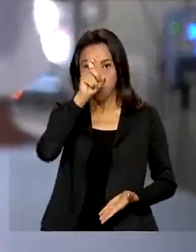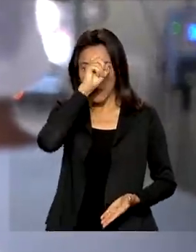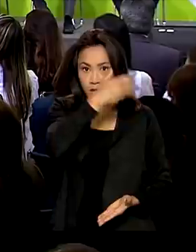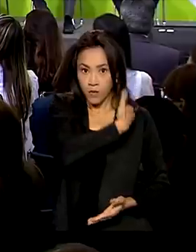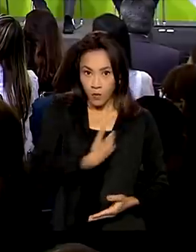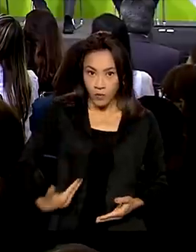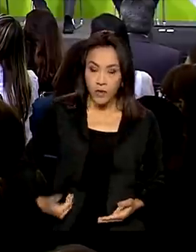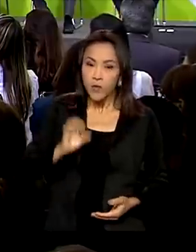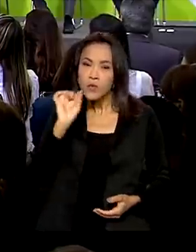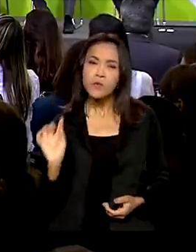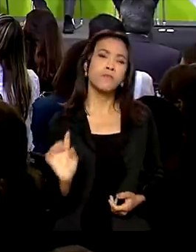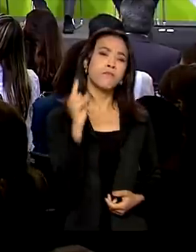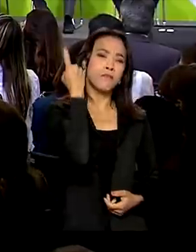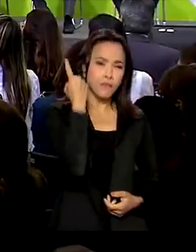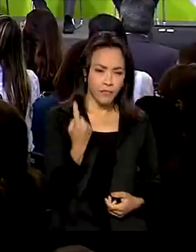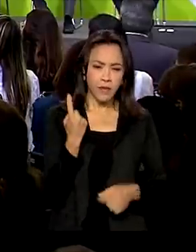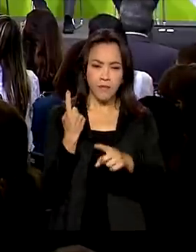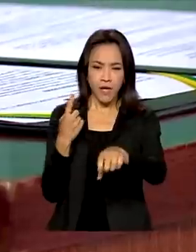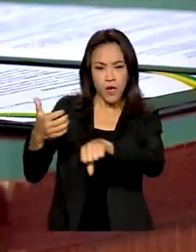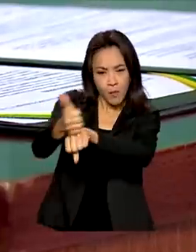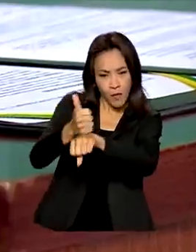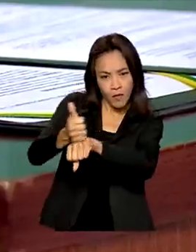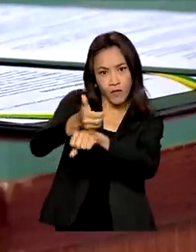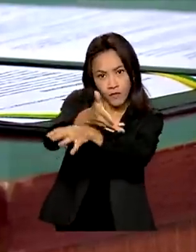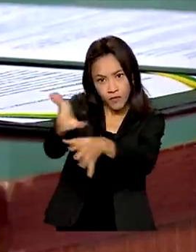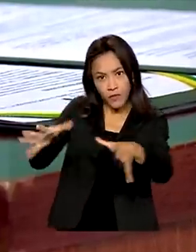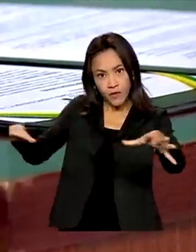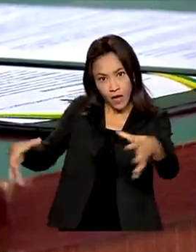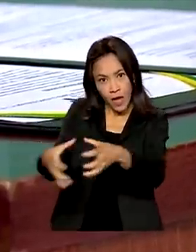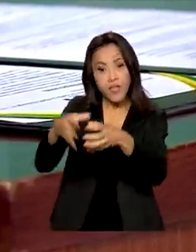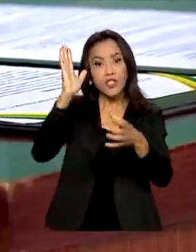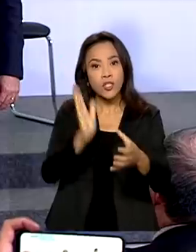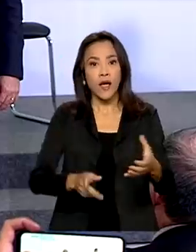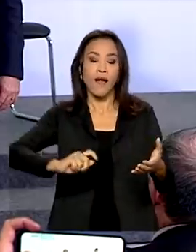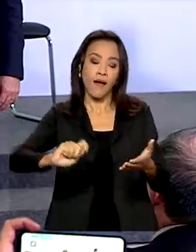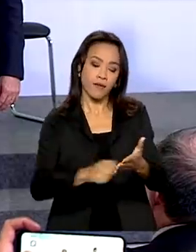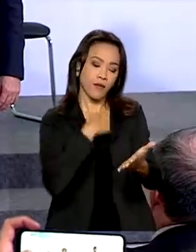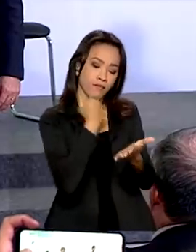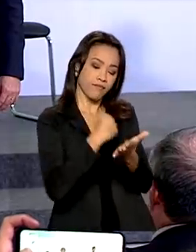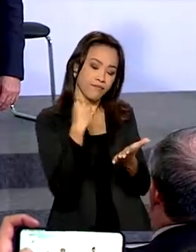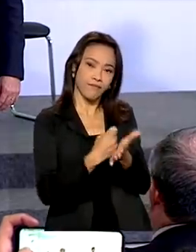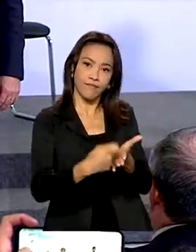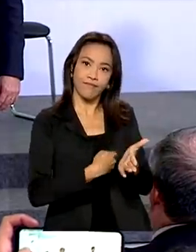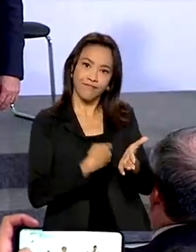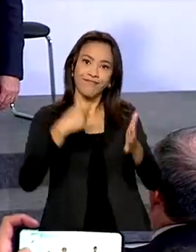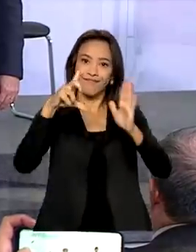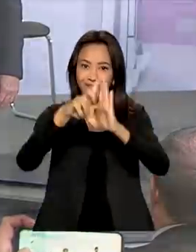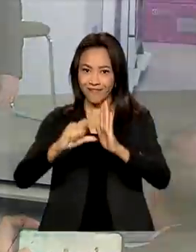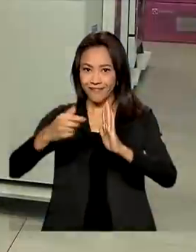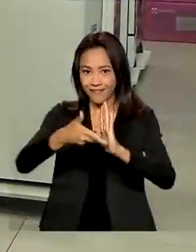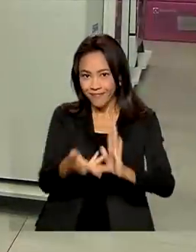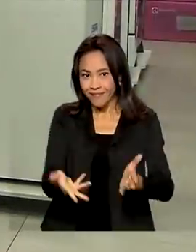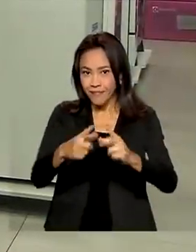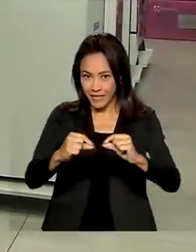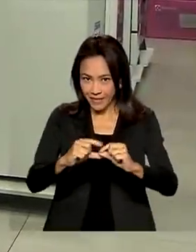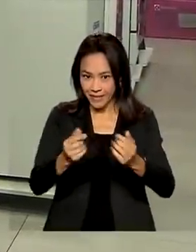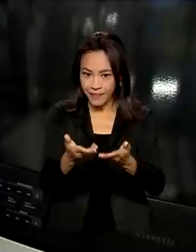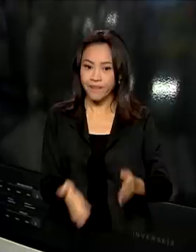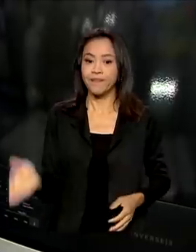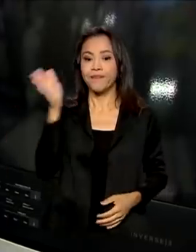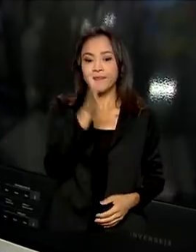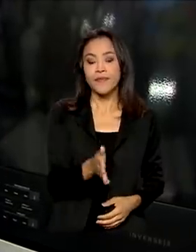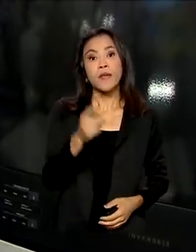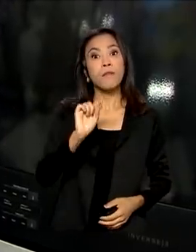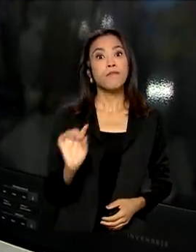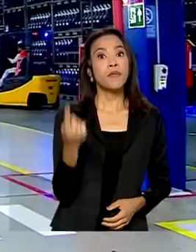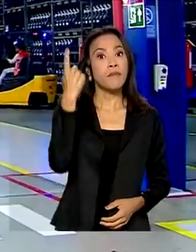primeiros profissionais do programa Médicos pelo Brasil assinaram o contrato no Palácio do Planalto. Começa a valer